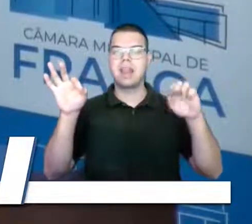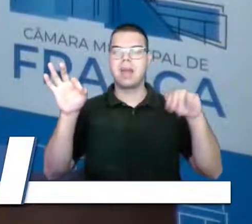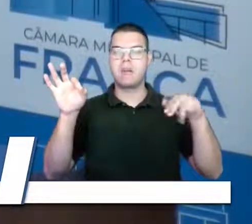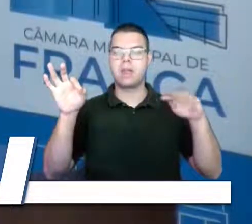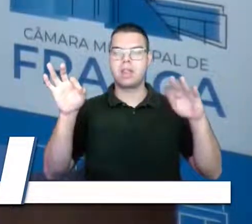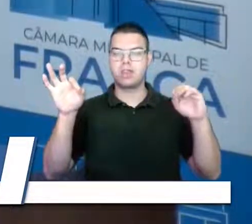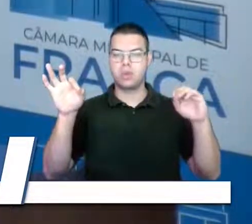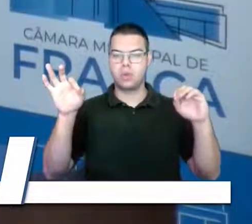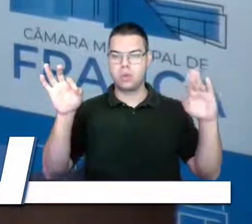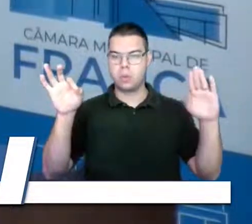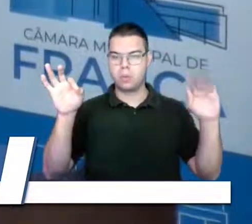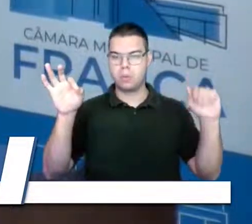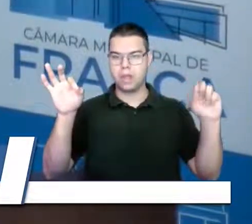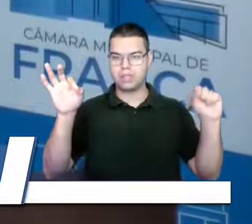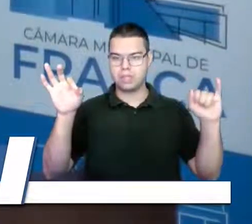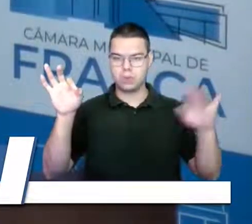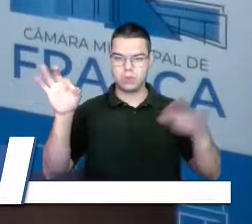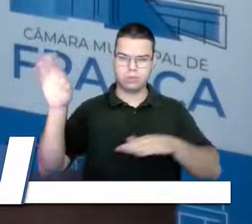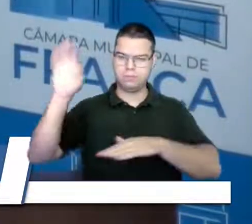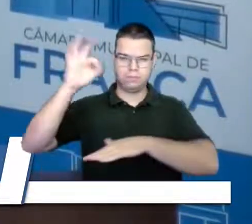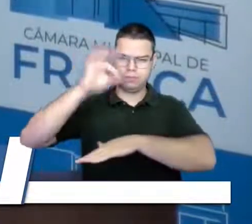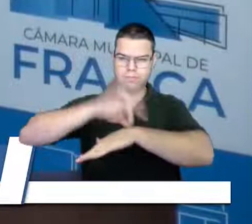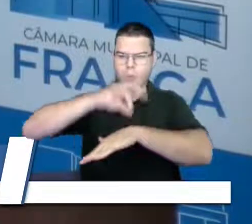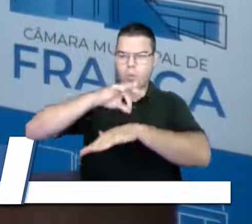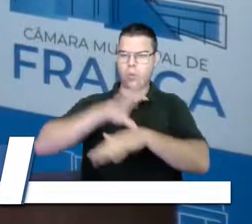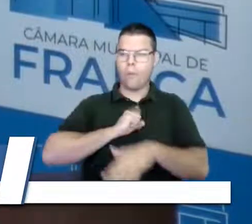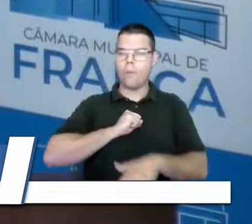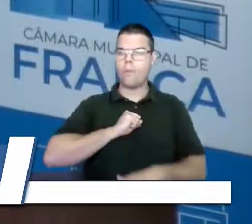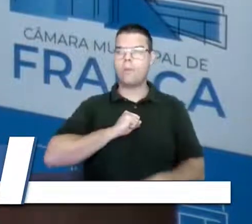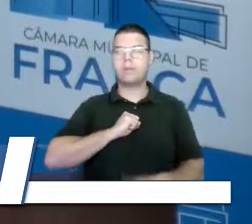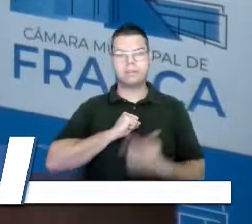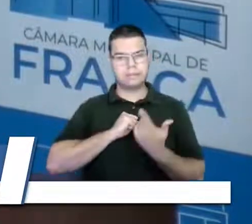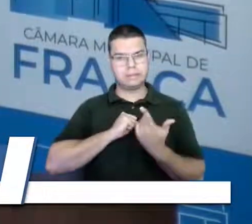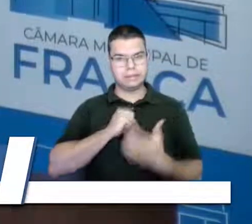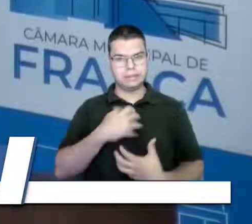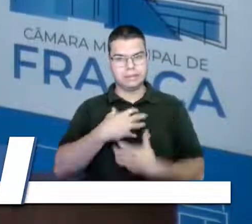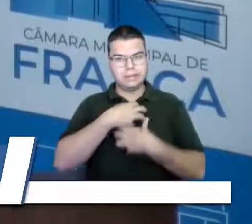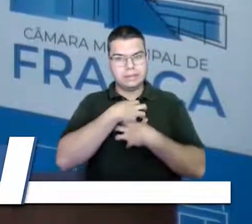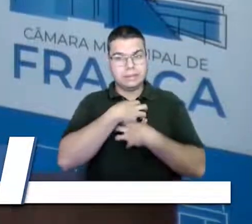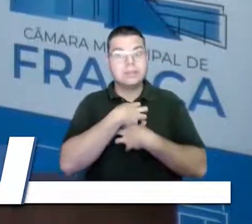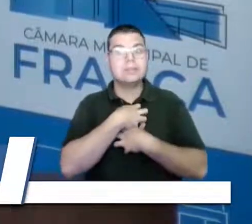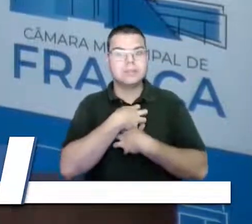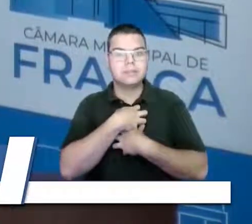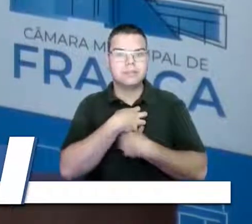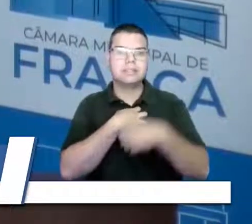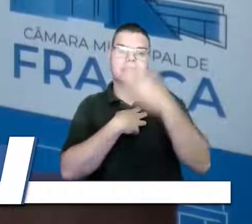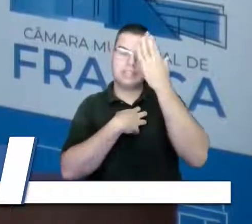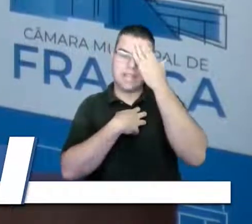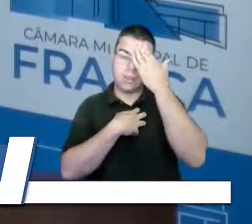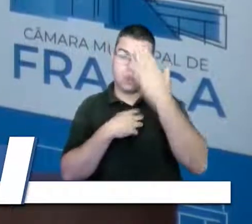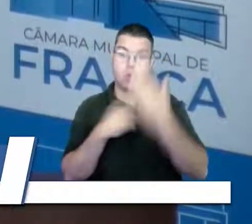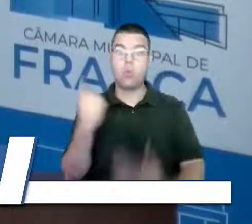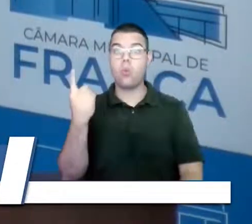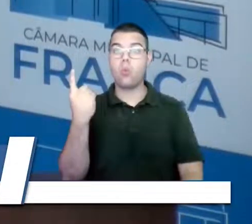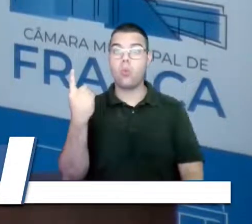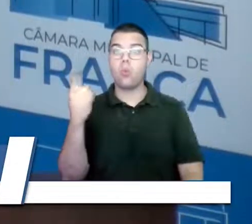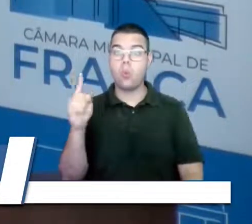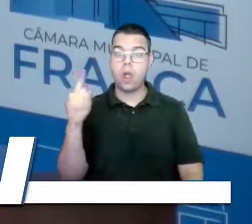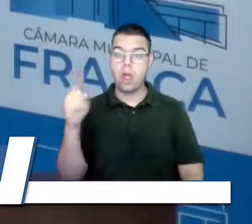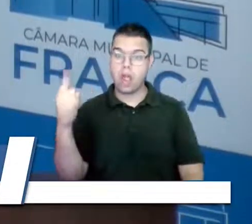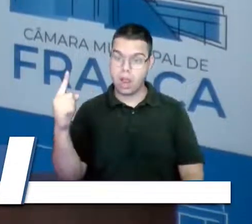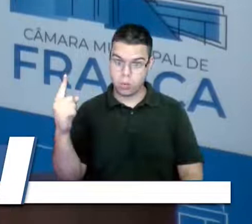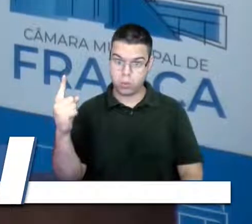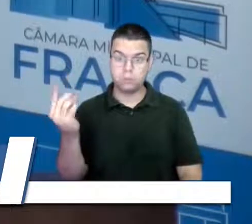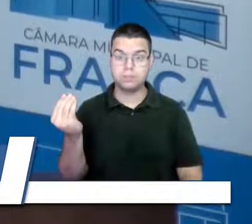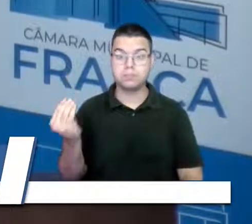pensamos no saneamento básico. A gente sabe que, para cada real investido no saneamento básico,